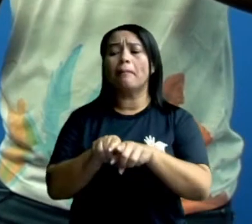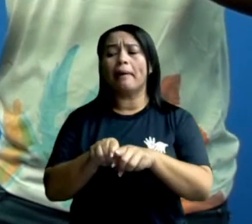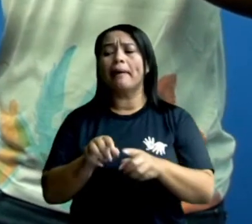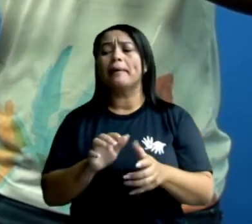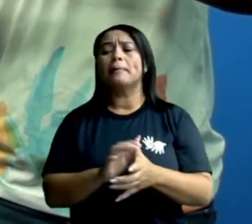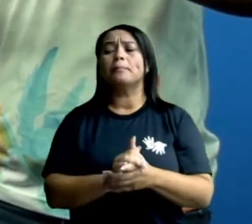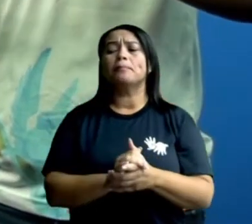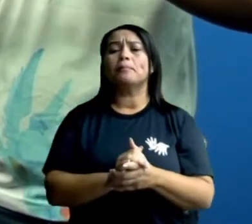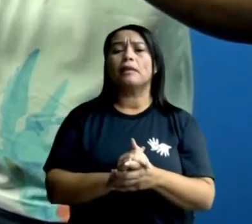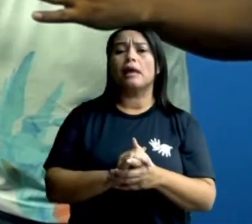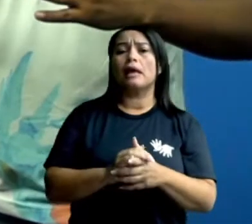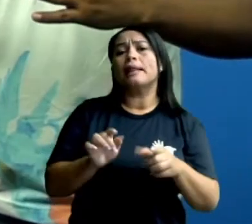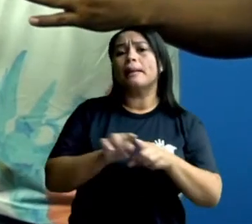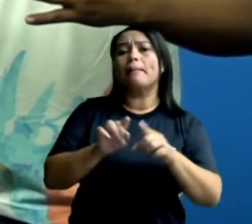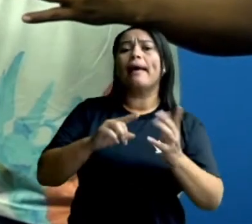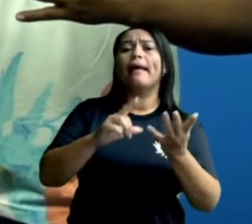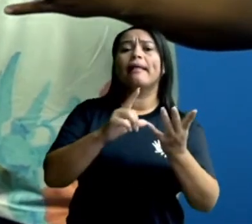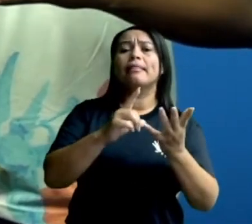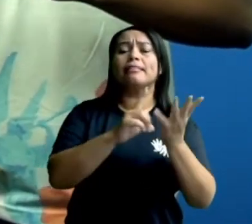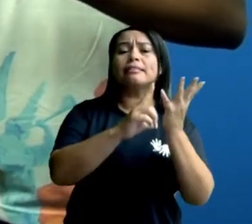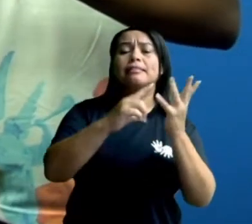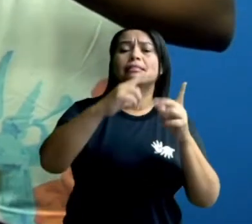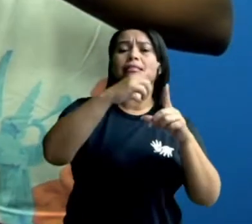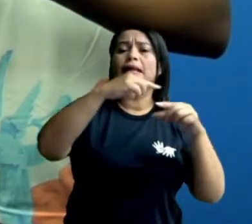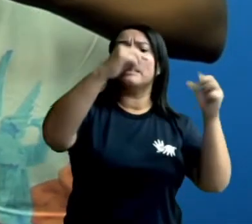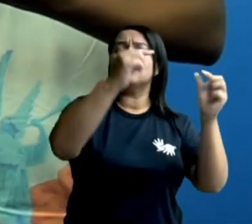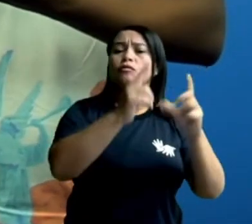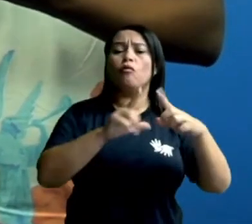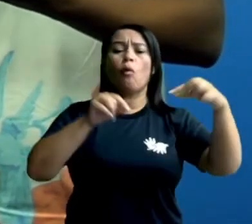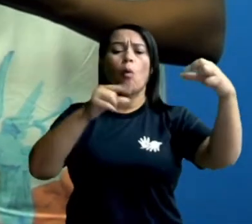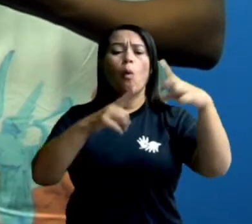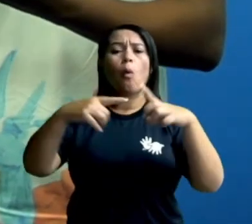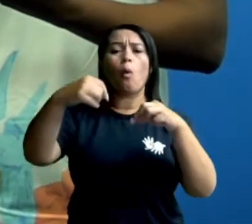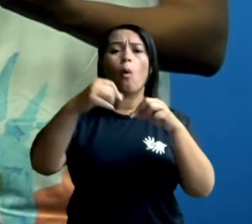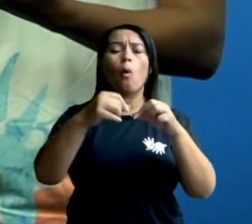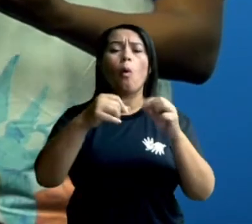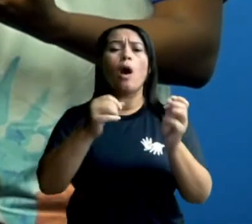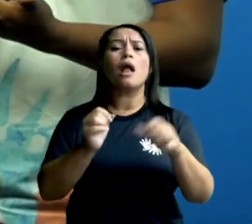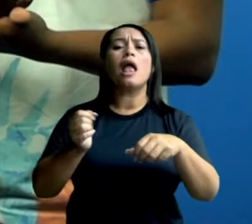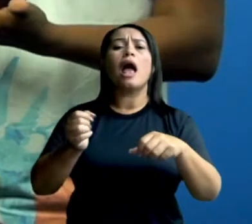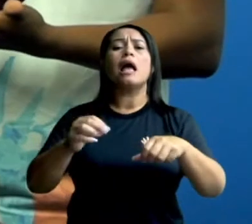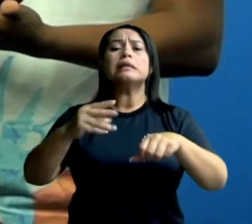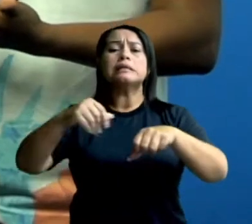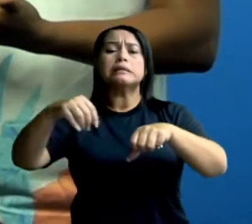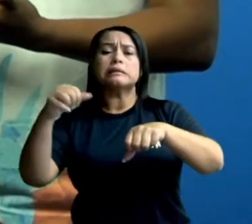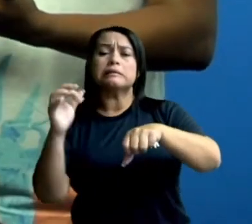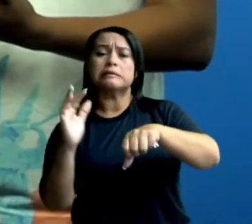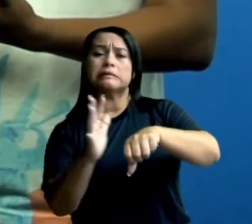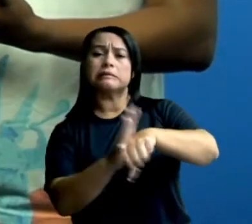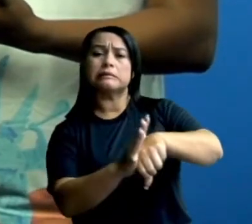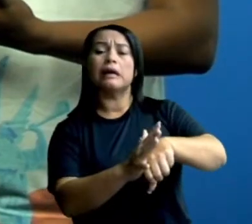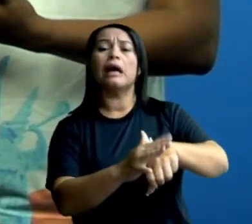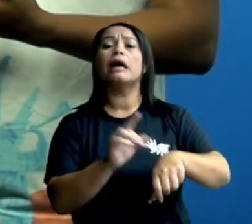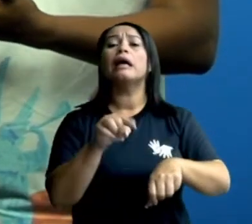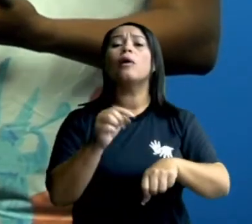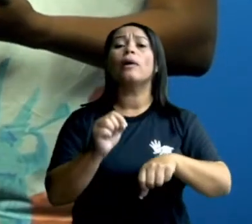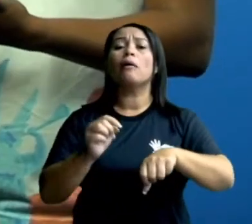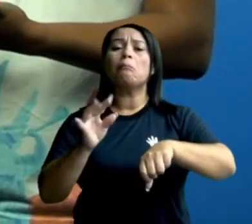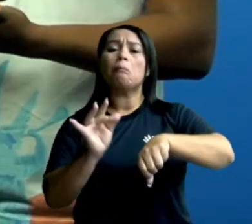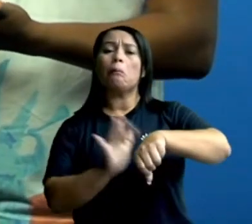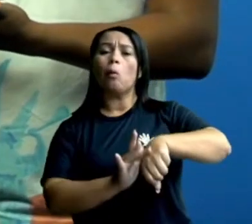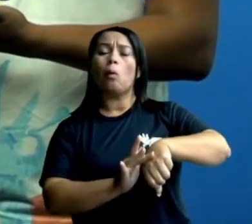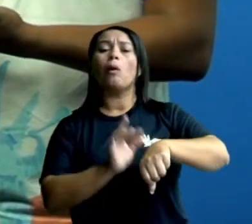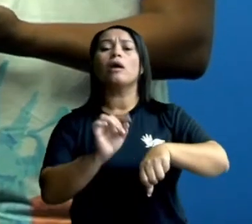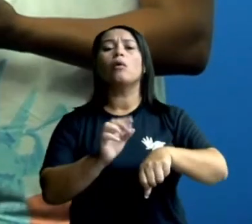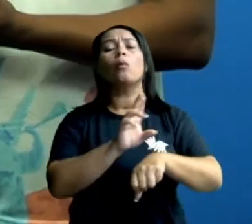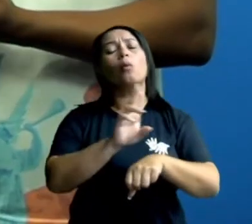folhas e formaram-se uma certa impressão desse animal, que é chamada de